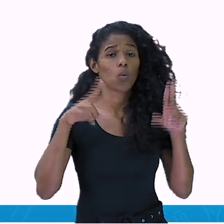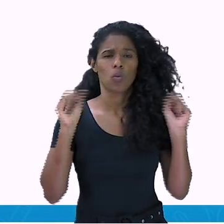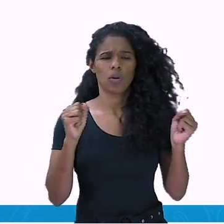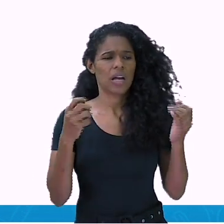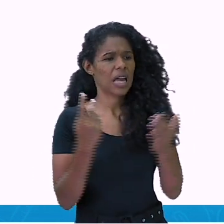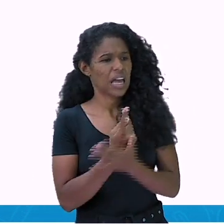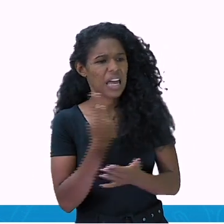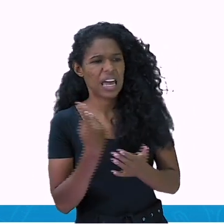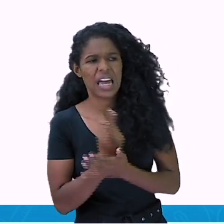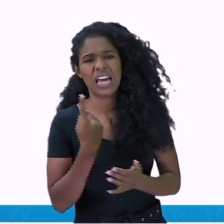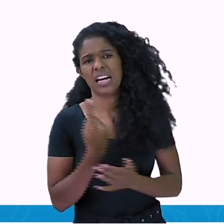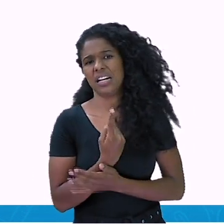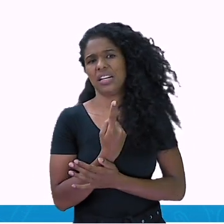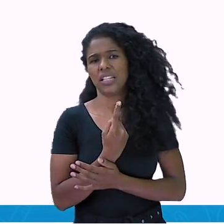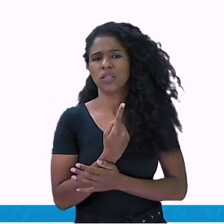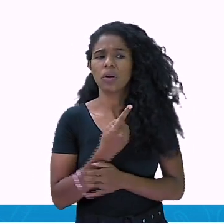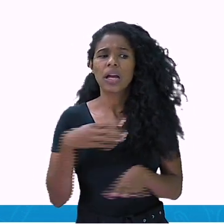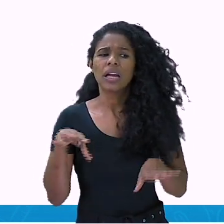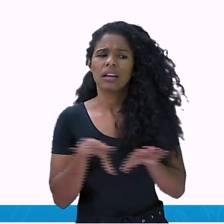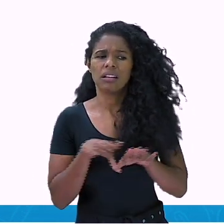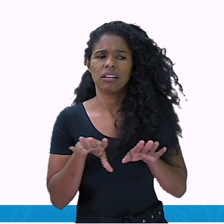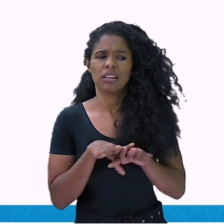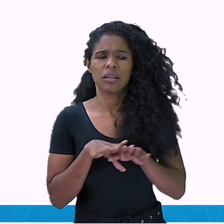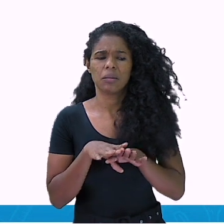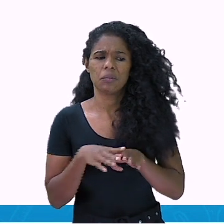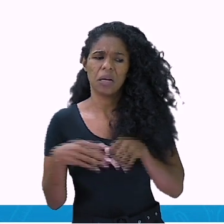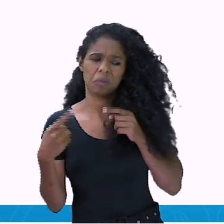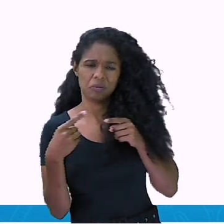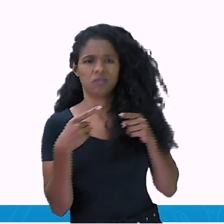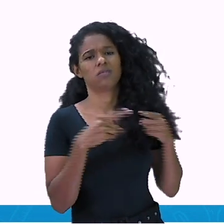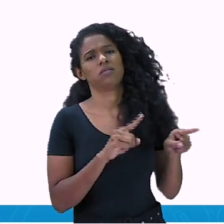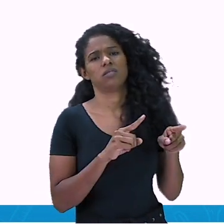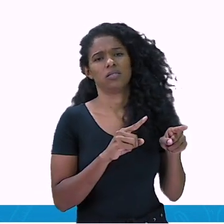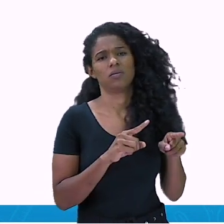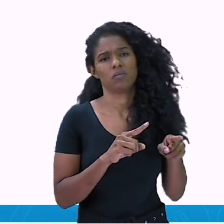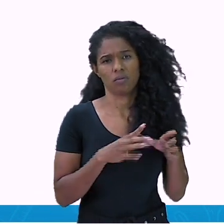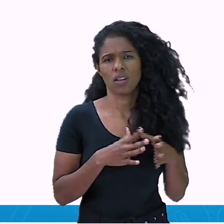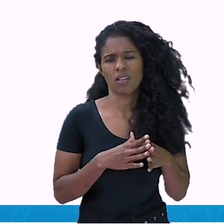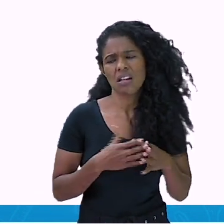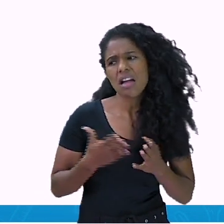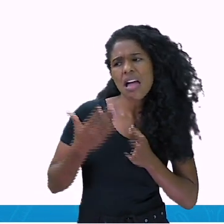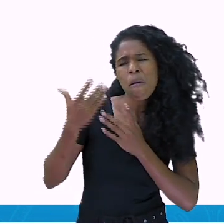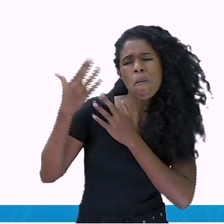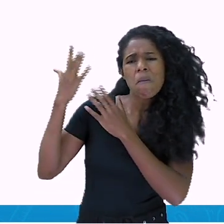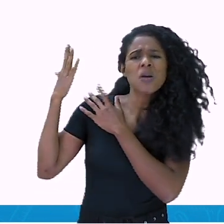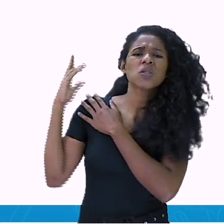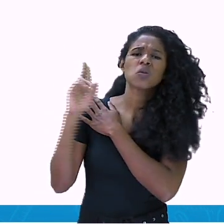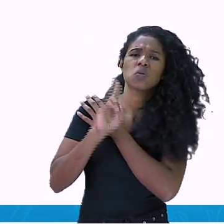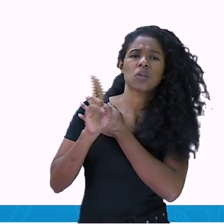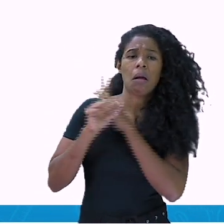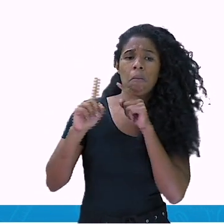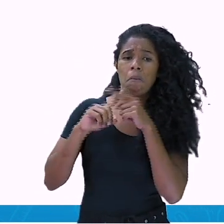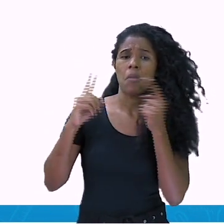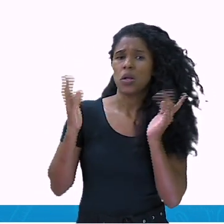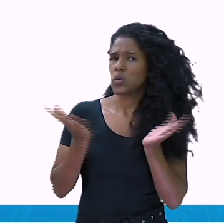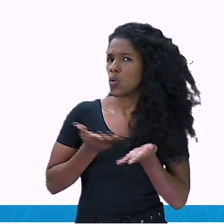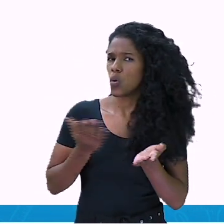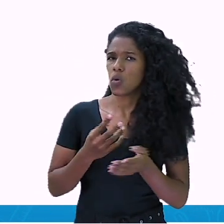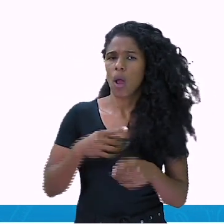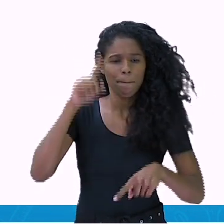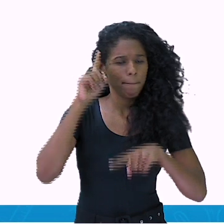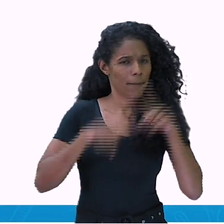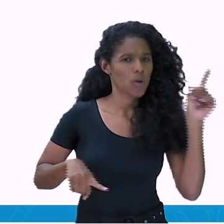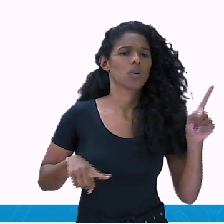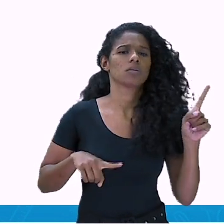forma antiga de se referir aos surdos, que já caiu em desuso e hoje em dia gera desconforto